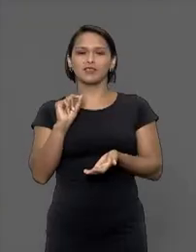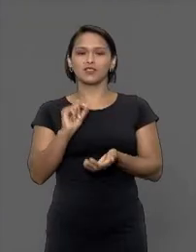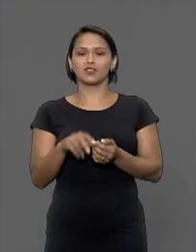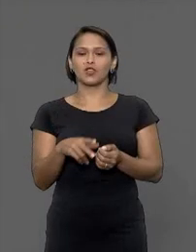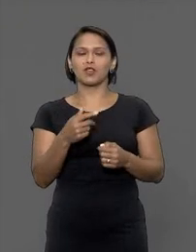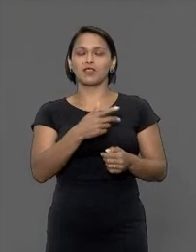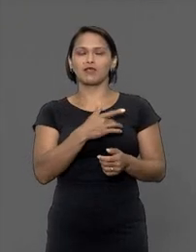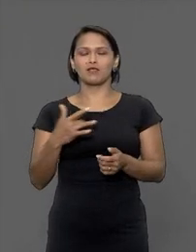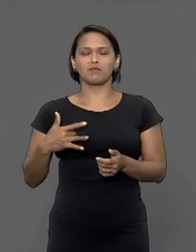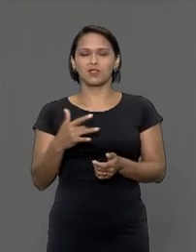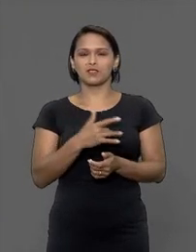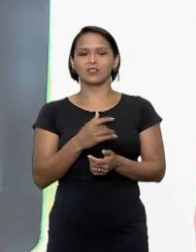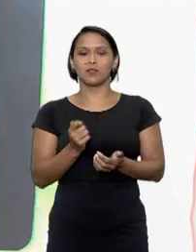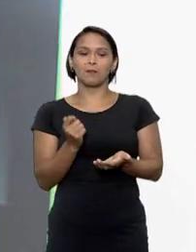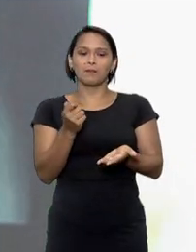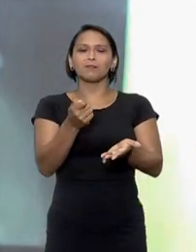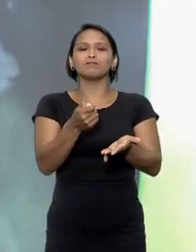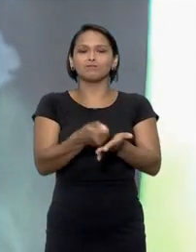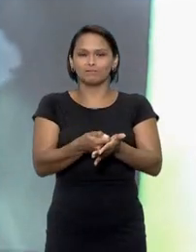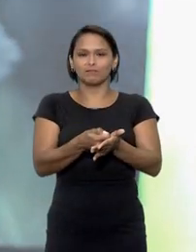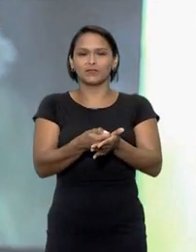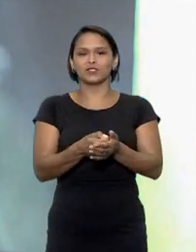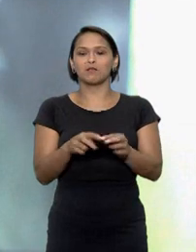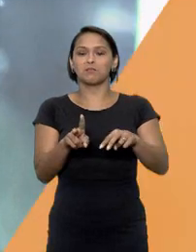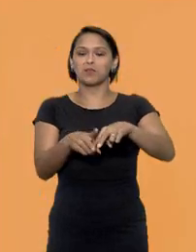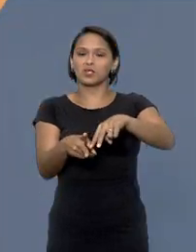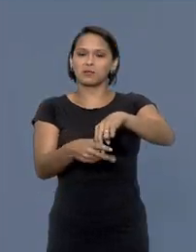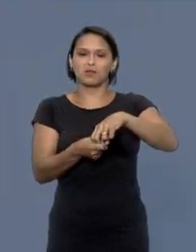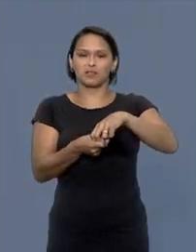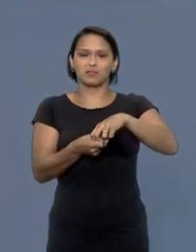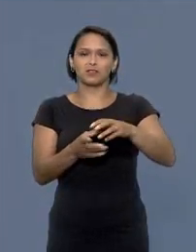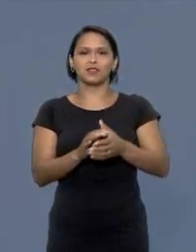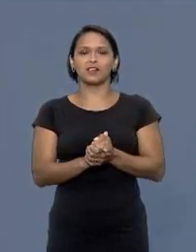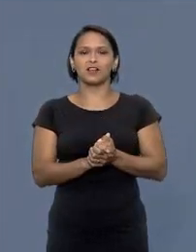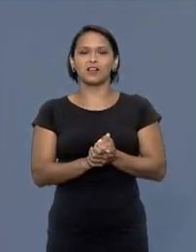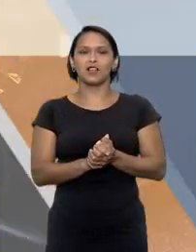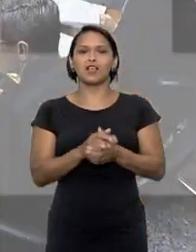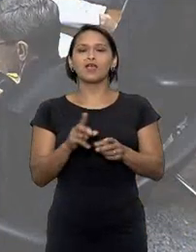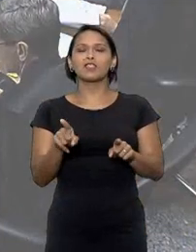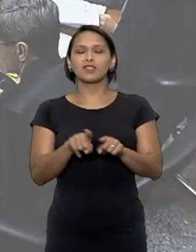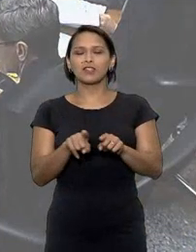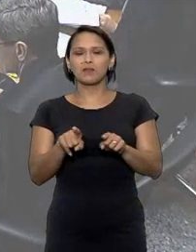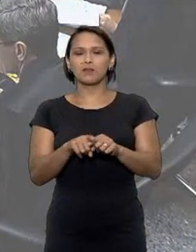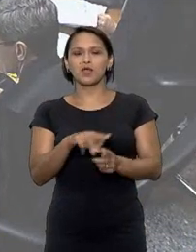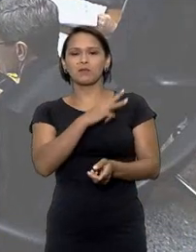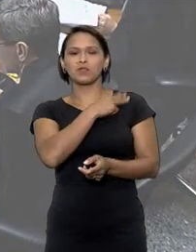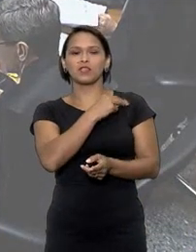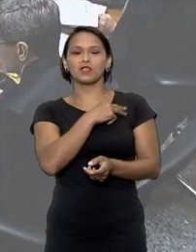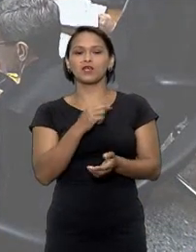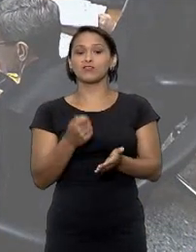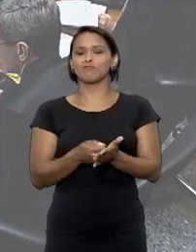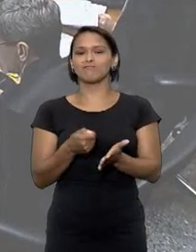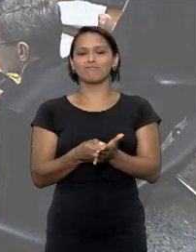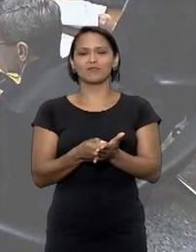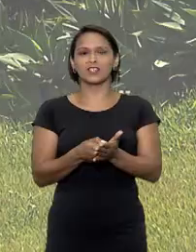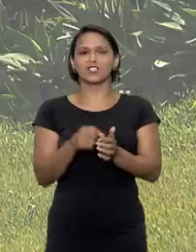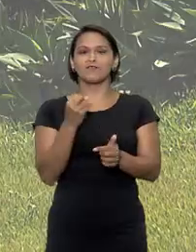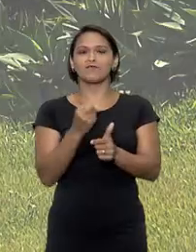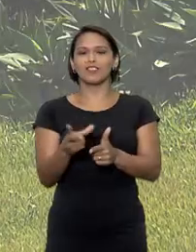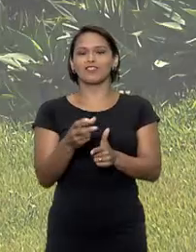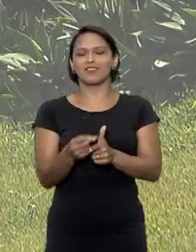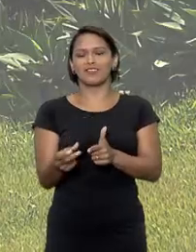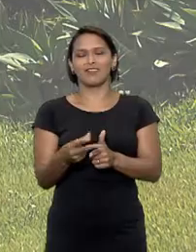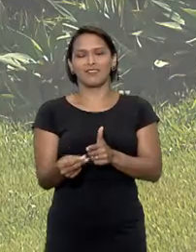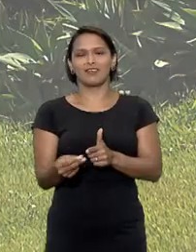que plano de saúde deve fornecer prótese a paciente amputado. Você vai ver também, ministros não autorizam a